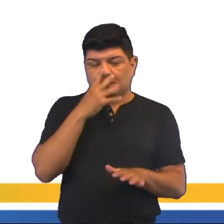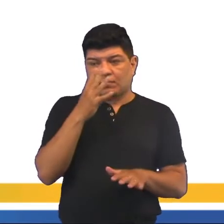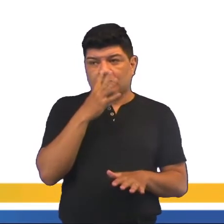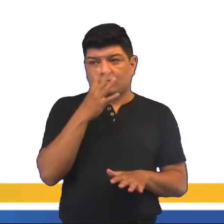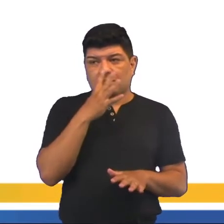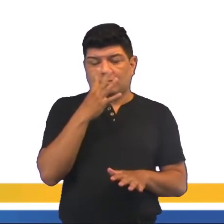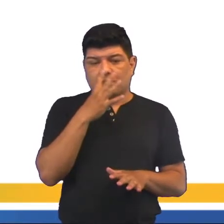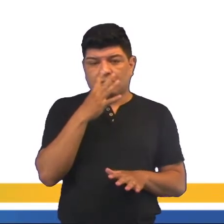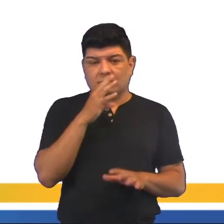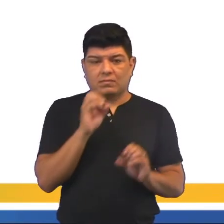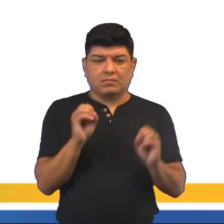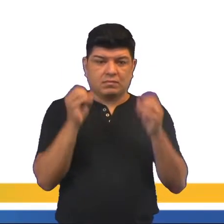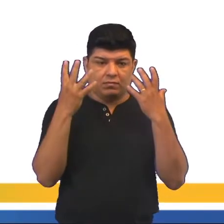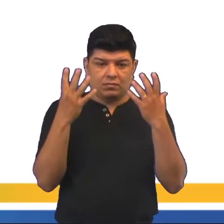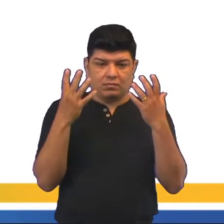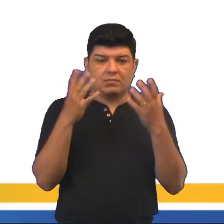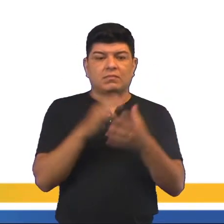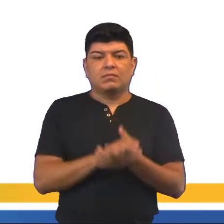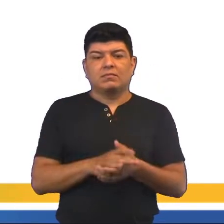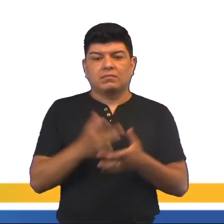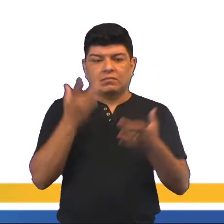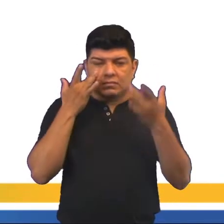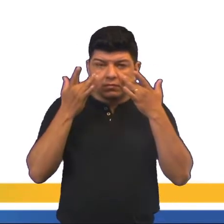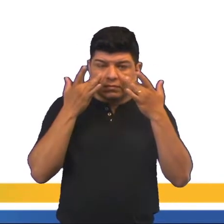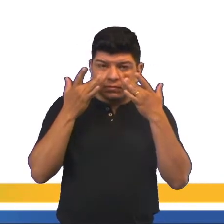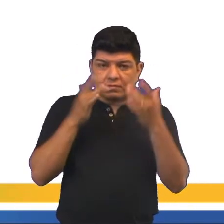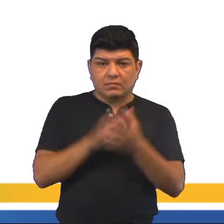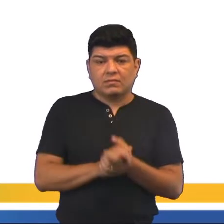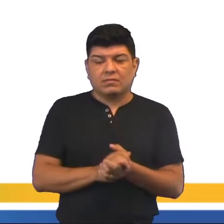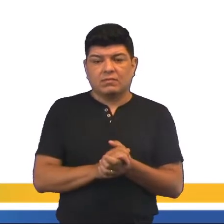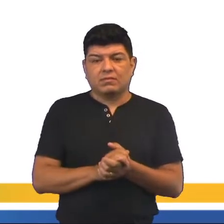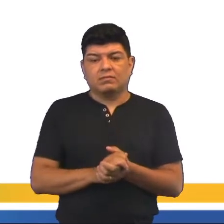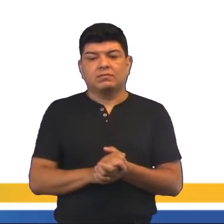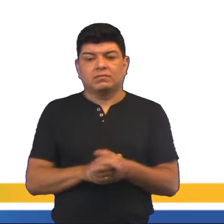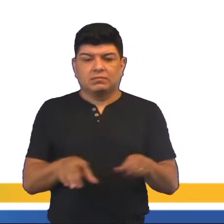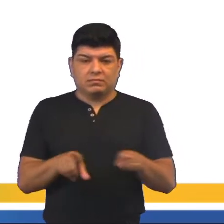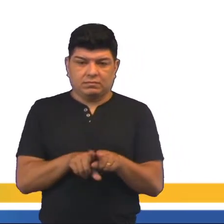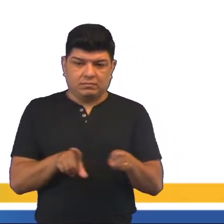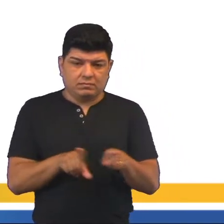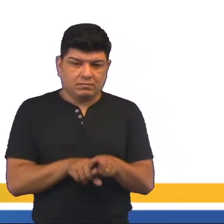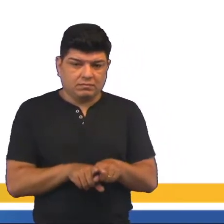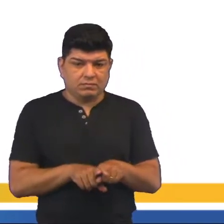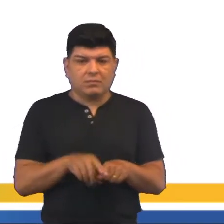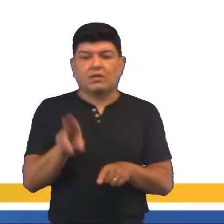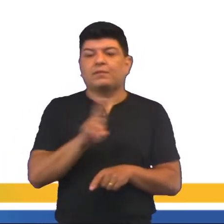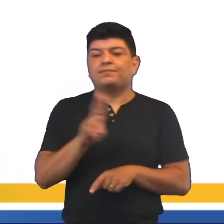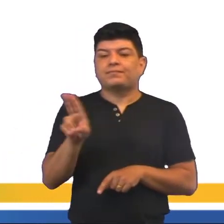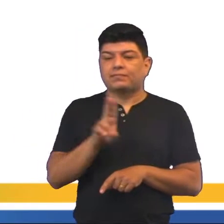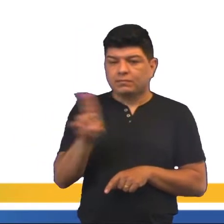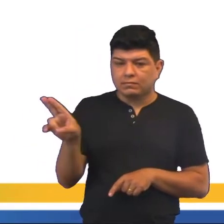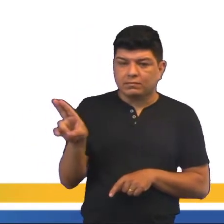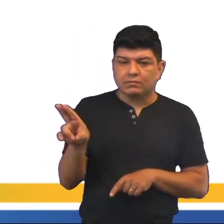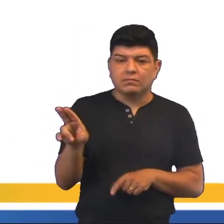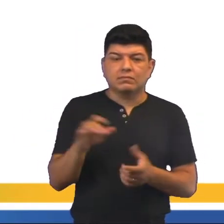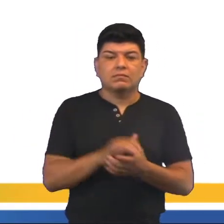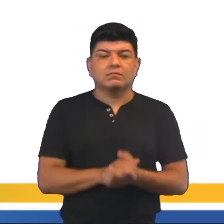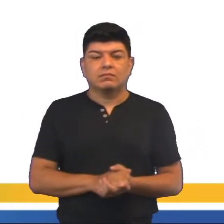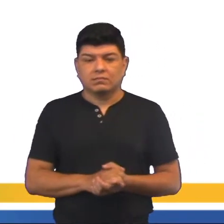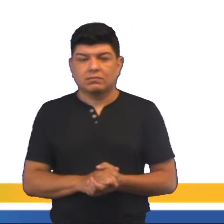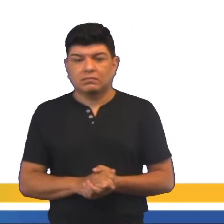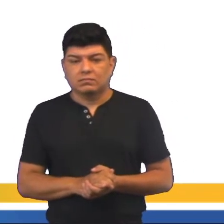assistem ao espetáculo teatral, né? É chamado de plateia também, por extensão do nome da parte do auditório